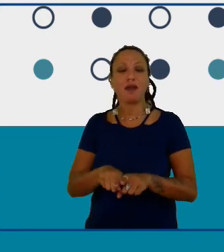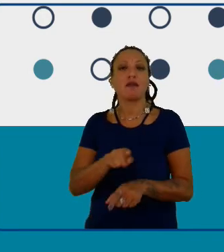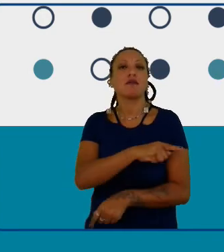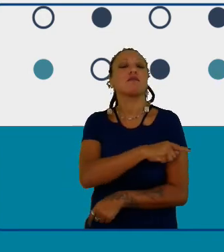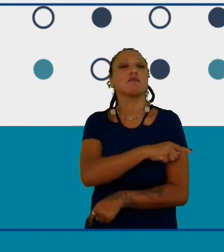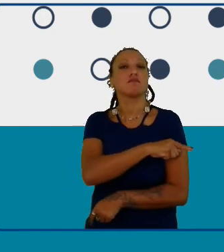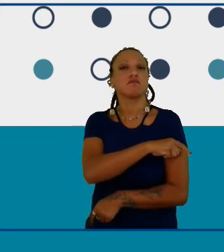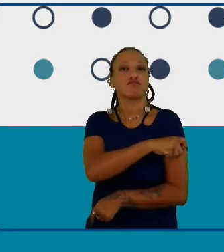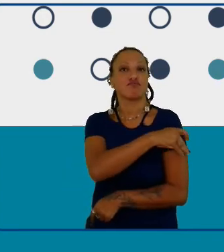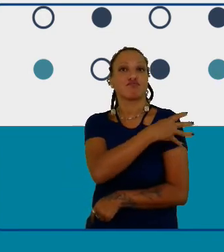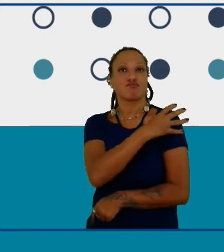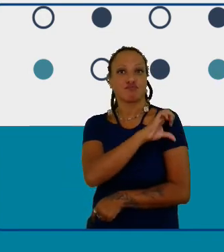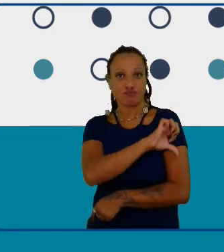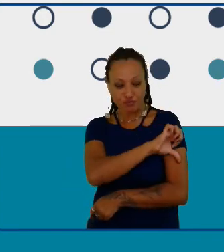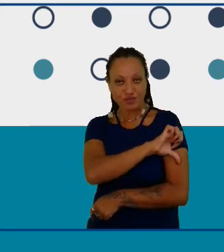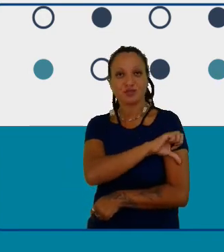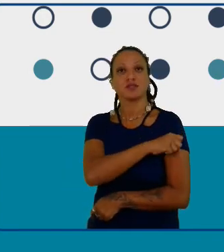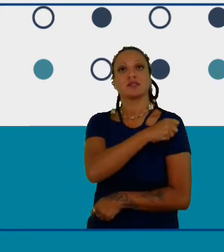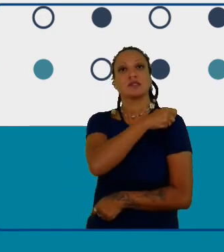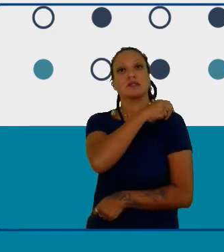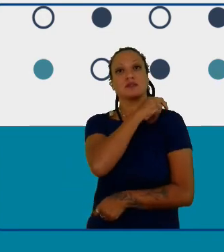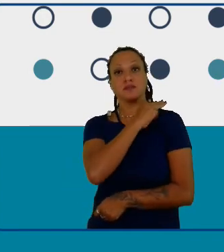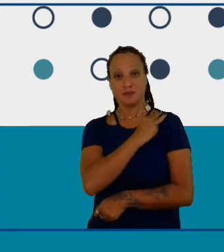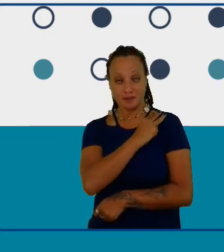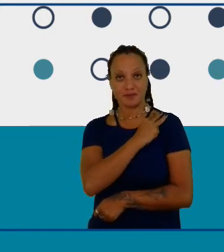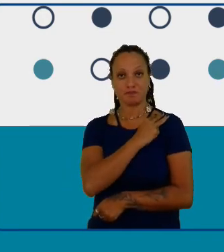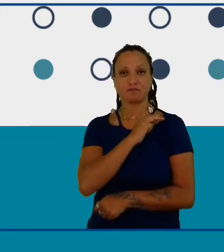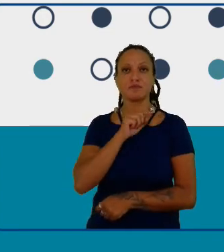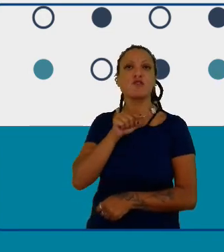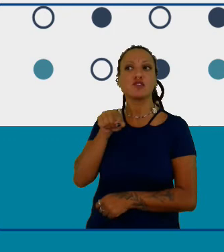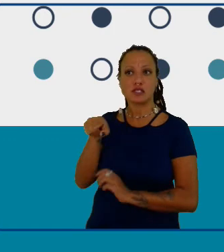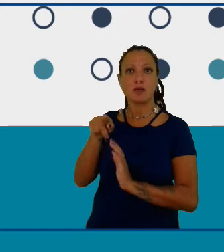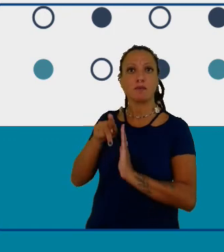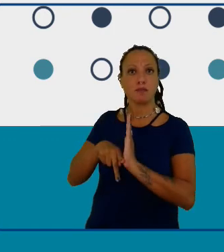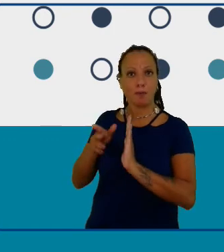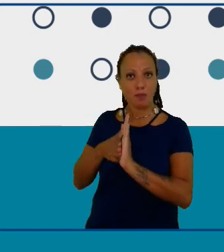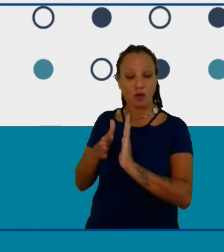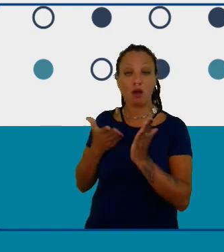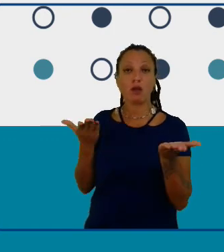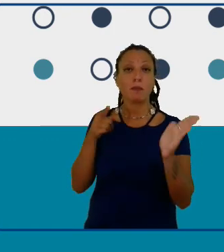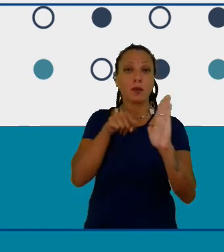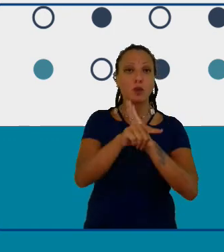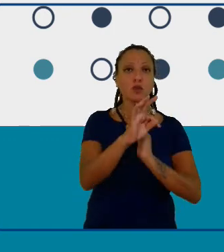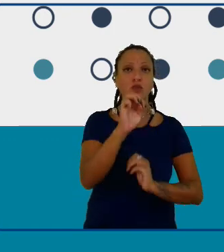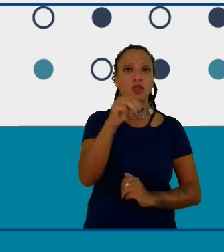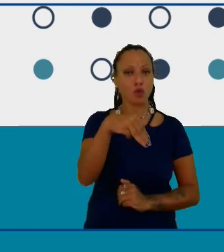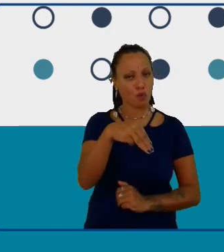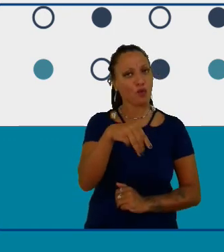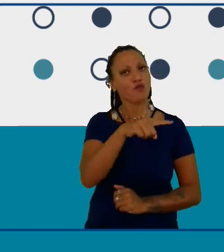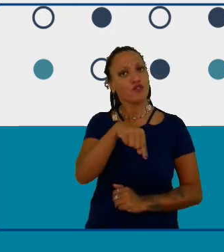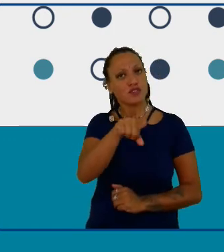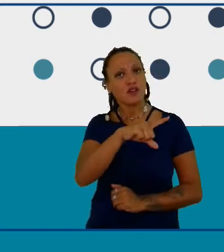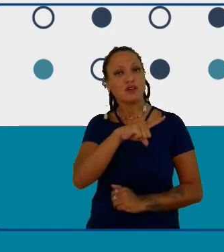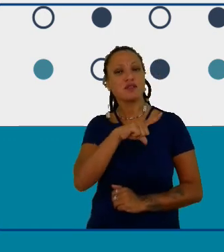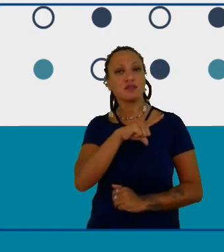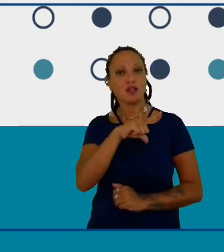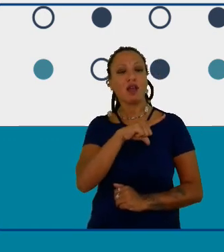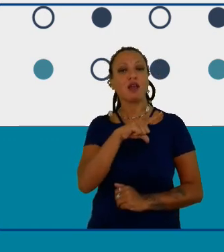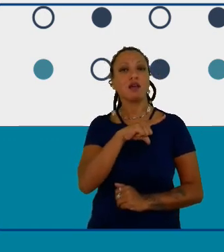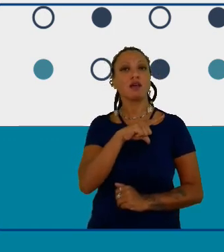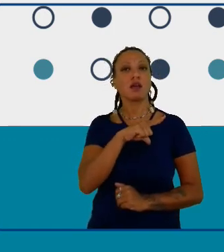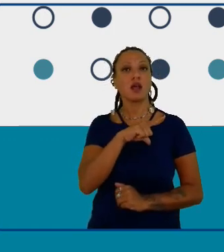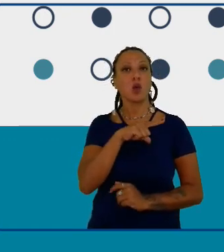vocês têm resultados e evidências de impacto para essas duas etapas de ensino como é